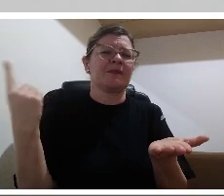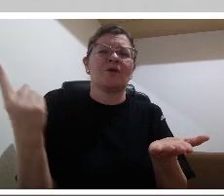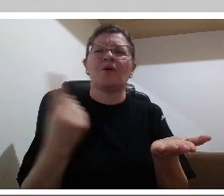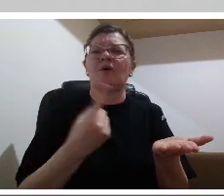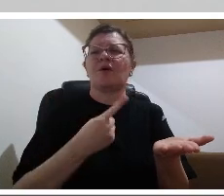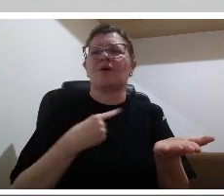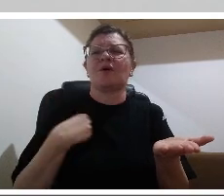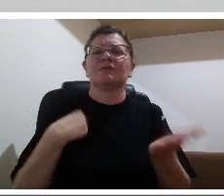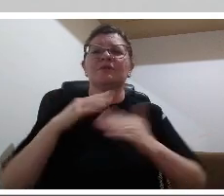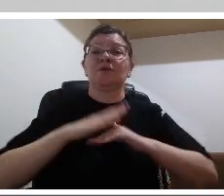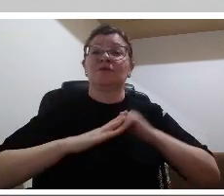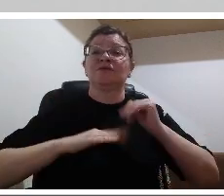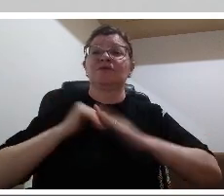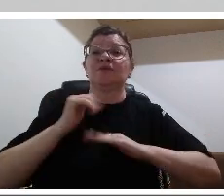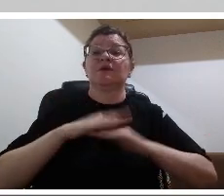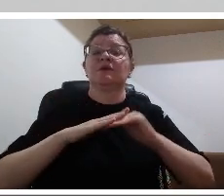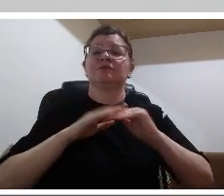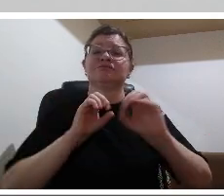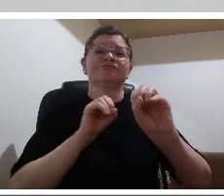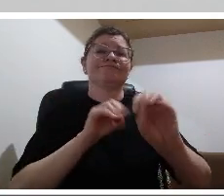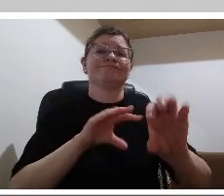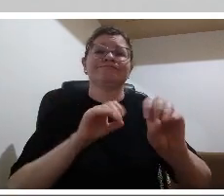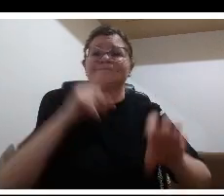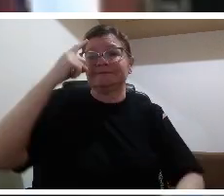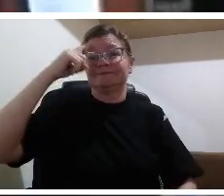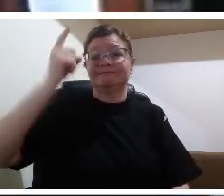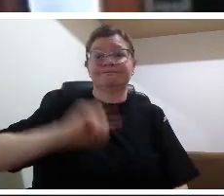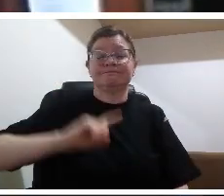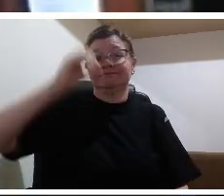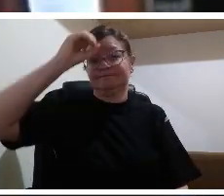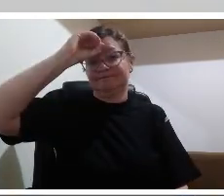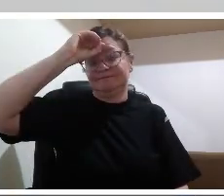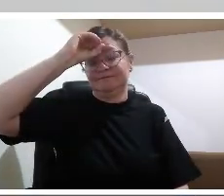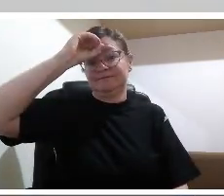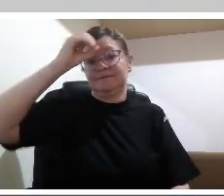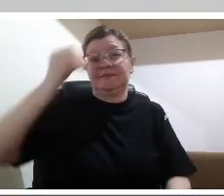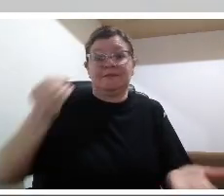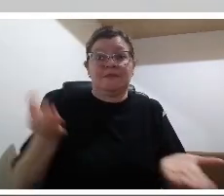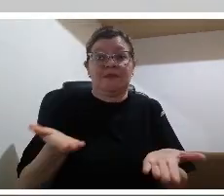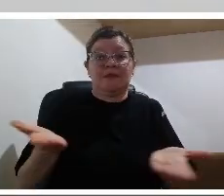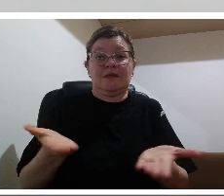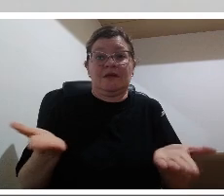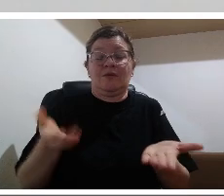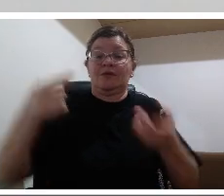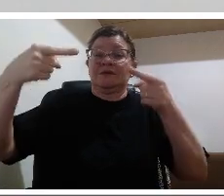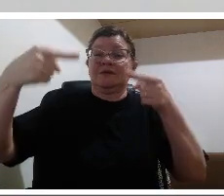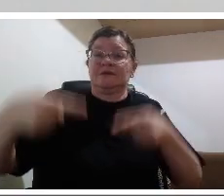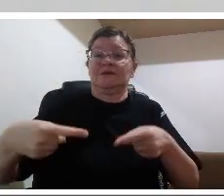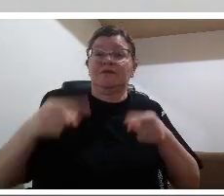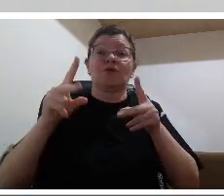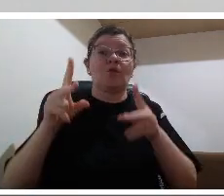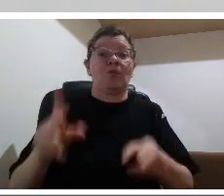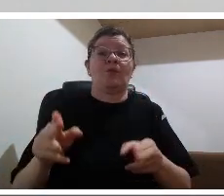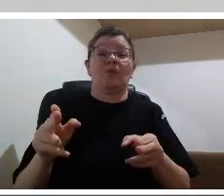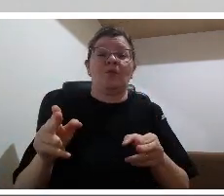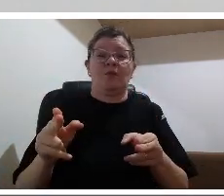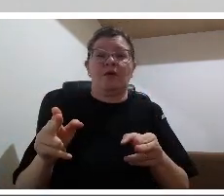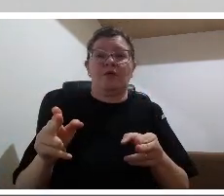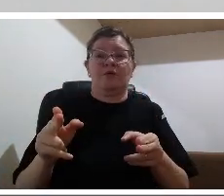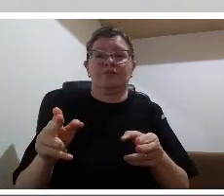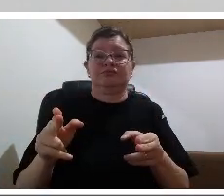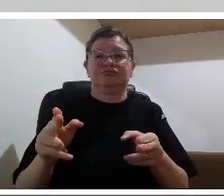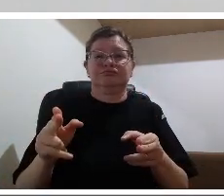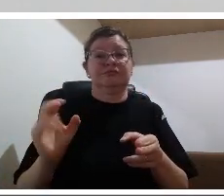estamos vivendo e está longe do que consideramos como ideal como